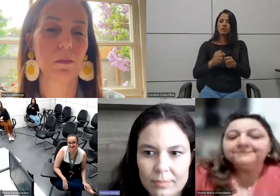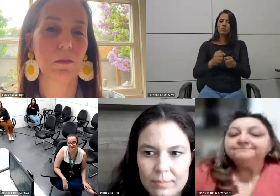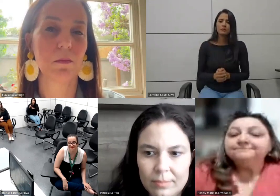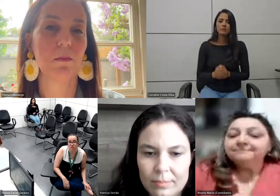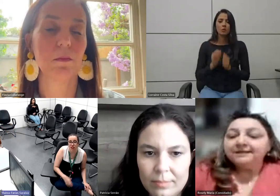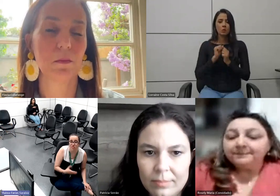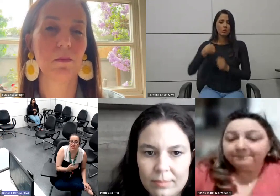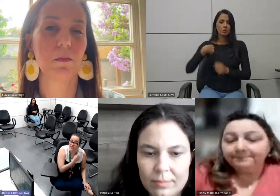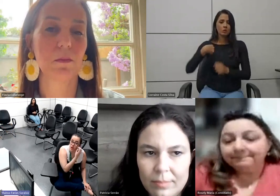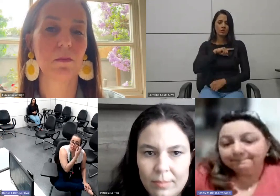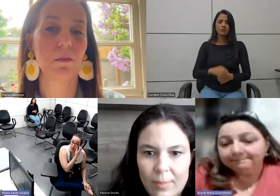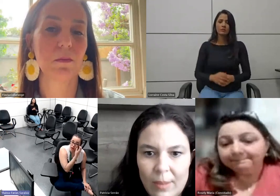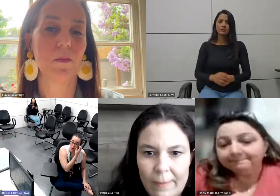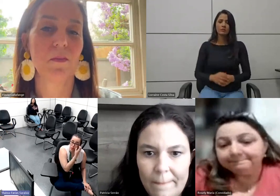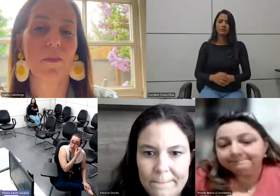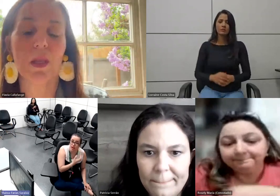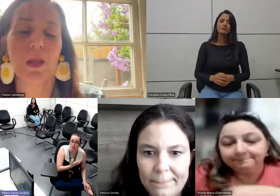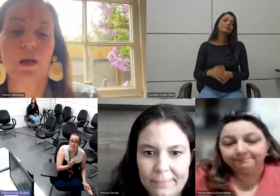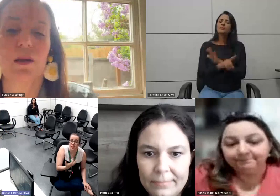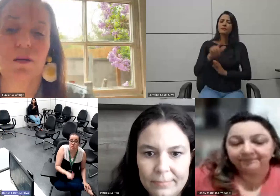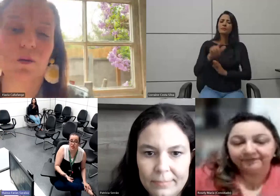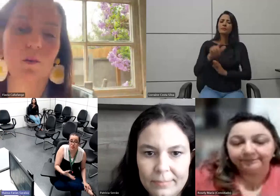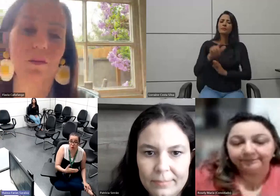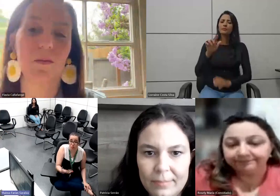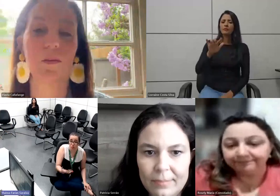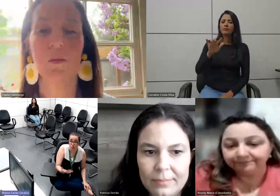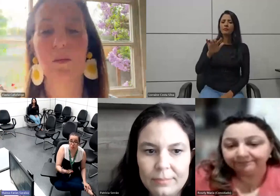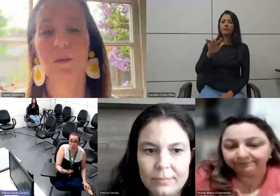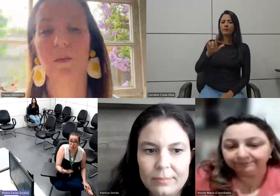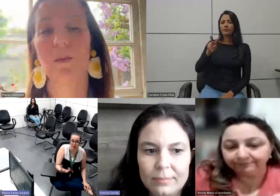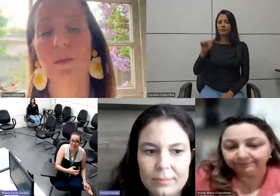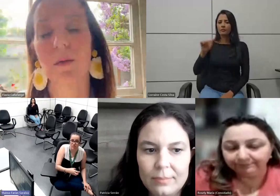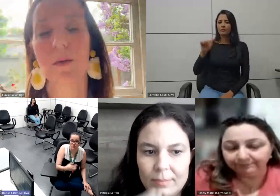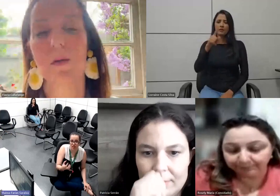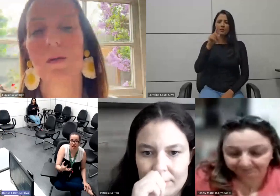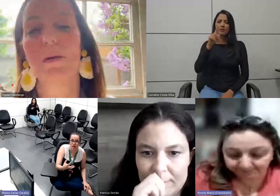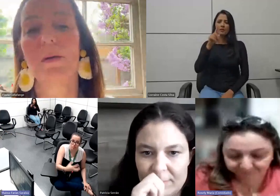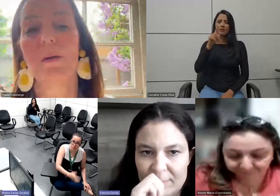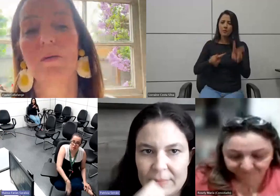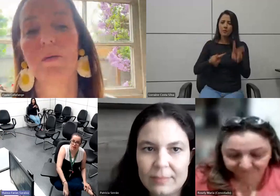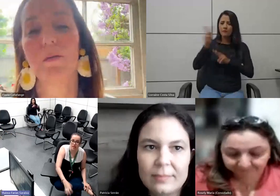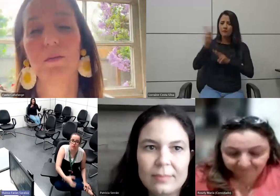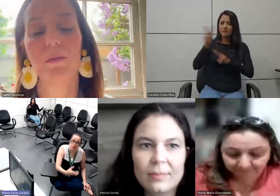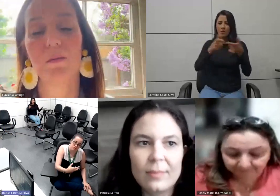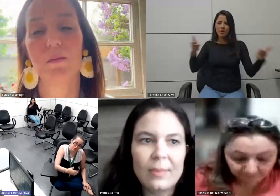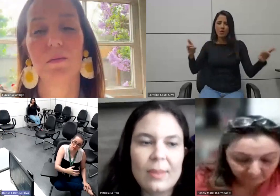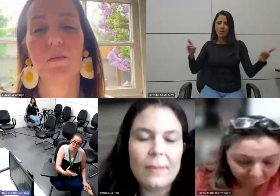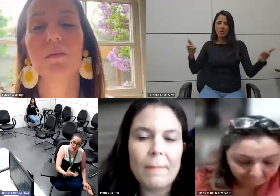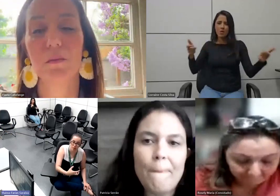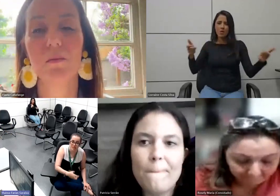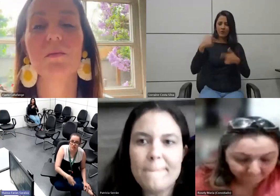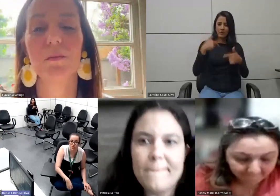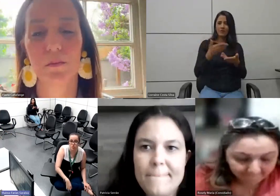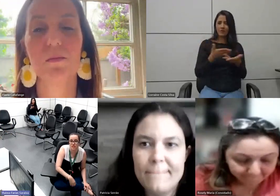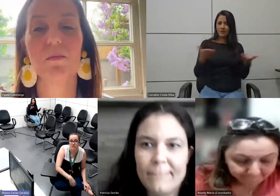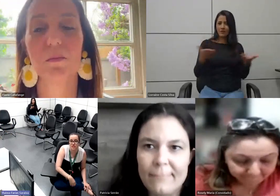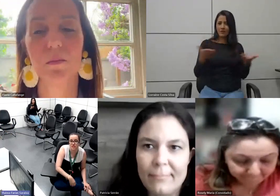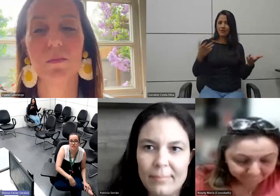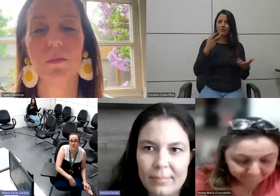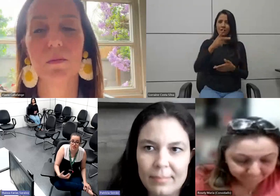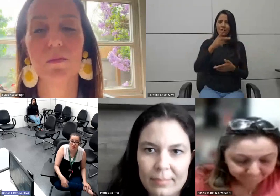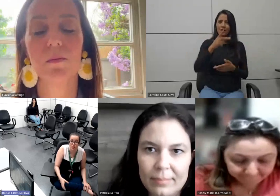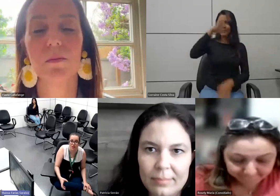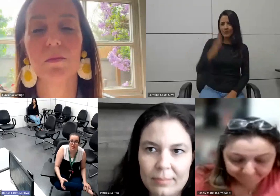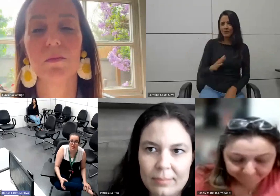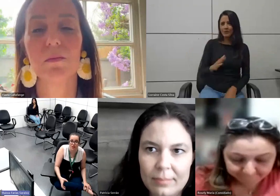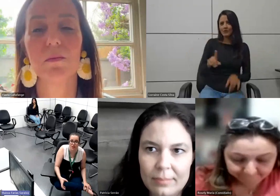conosco Cláudia você tem uma uma visão mais global né que além de estar trabalhando né falando bastante do Brasil